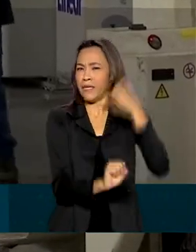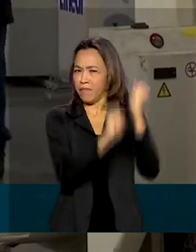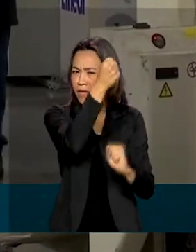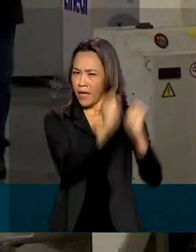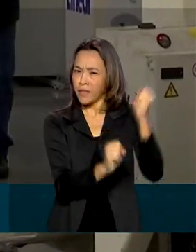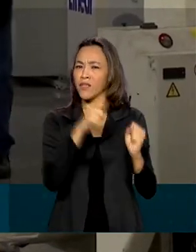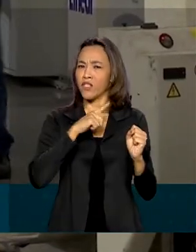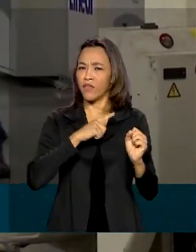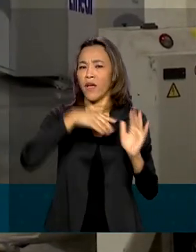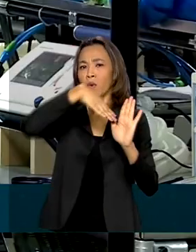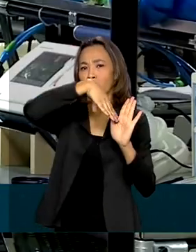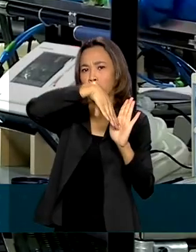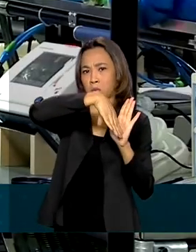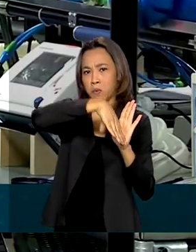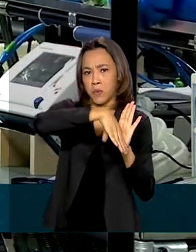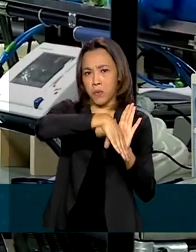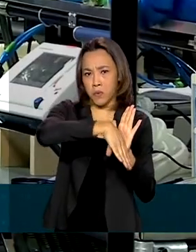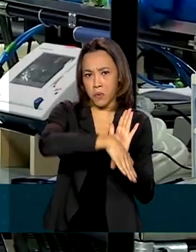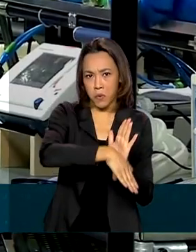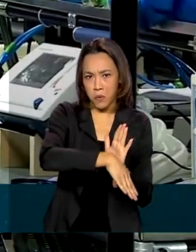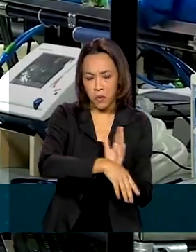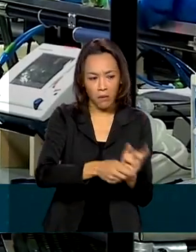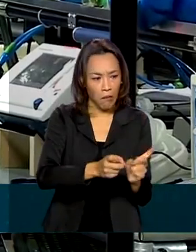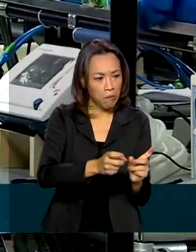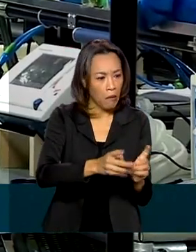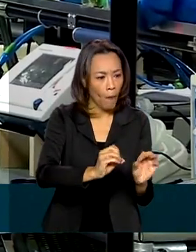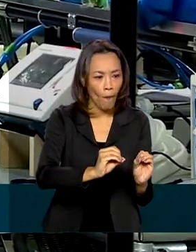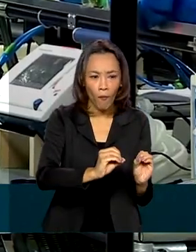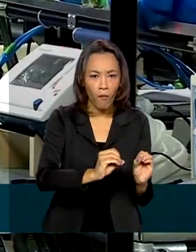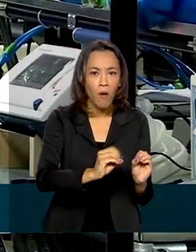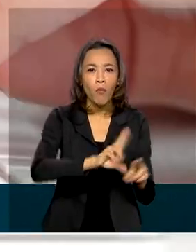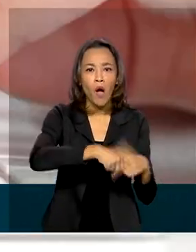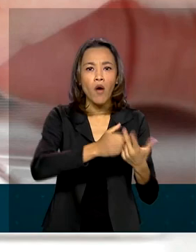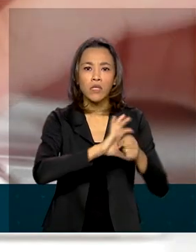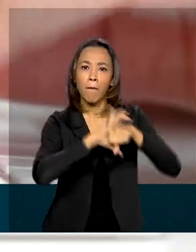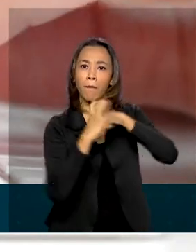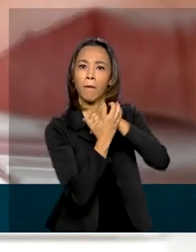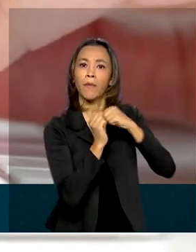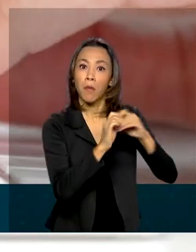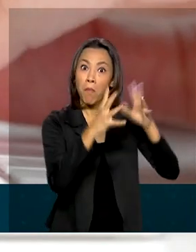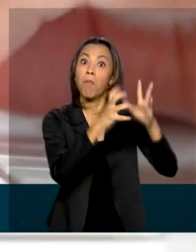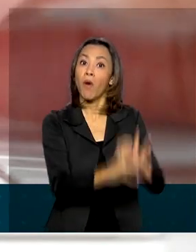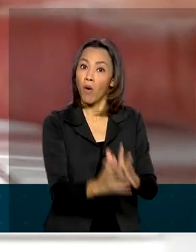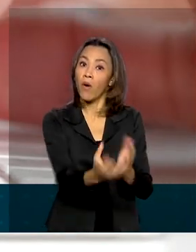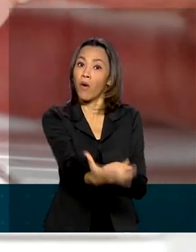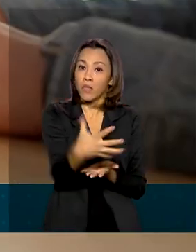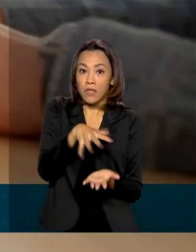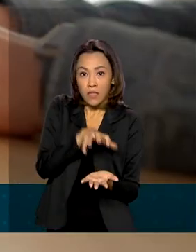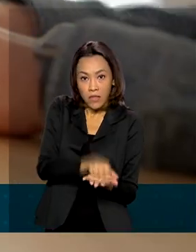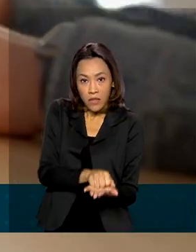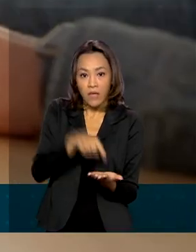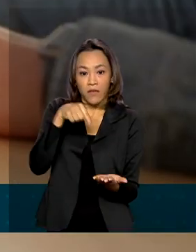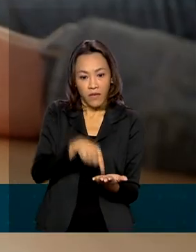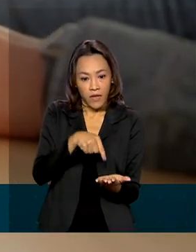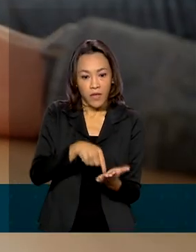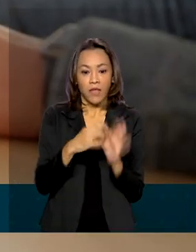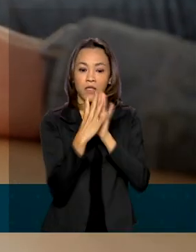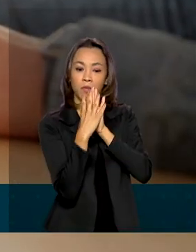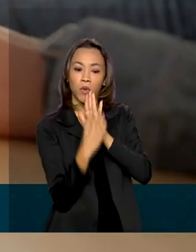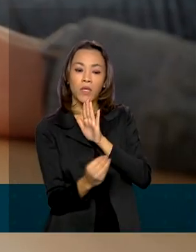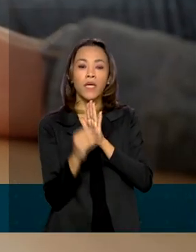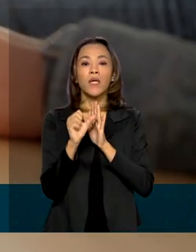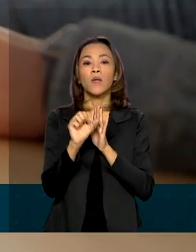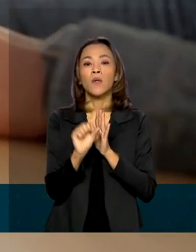tiveram queda brusca de faturamento provocada pela pandemia podem se inscrever no Simples Nacional até